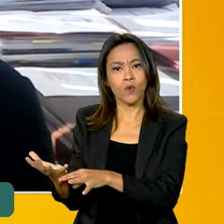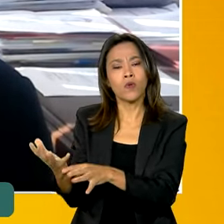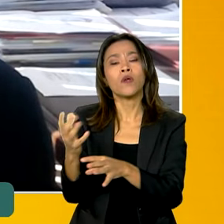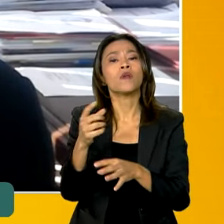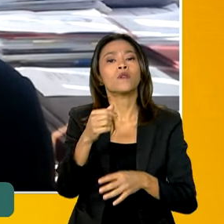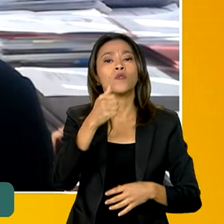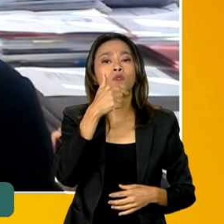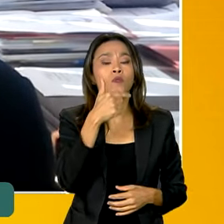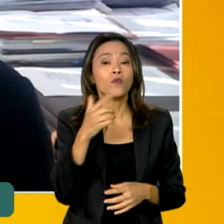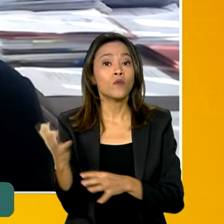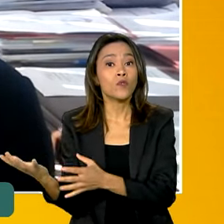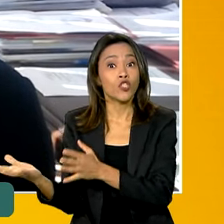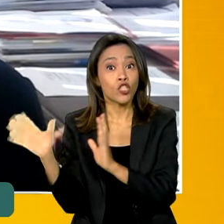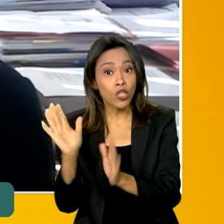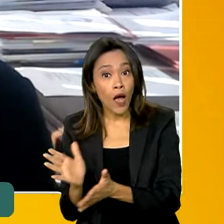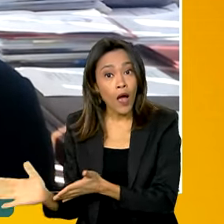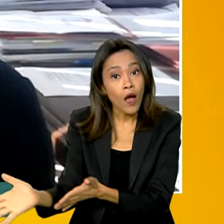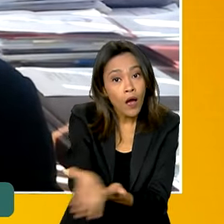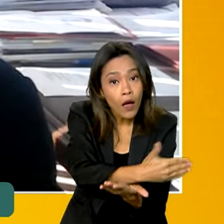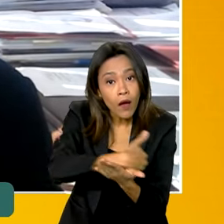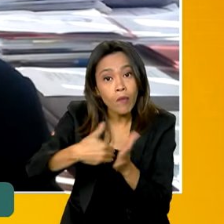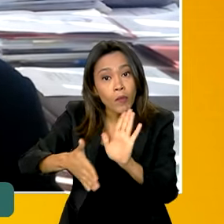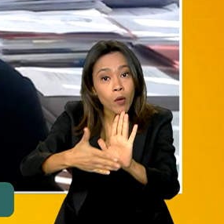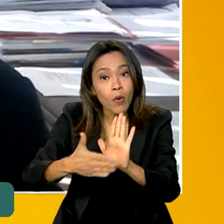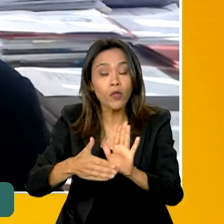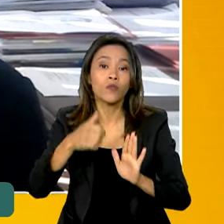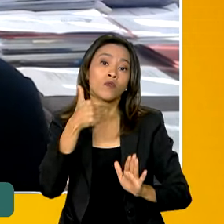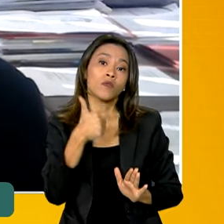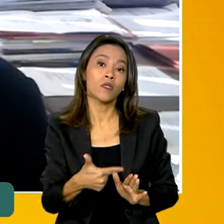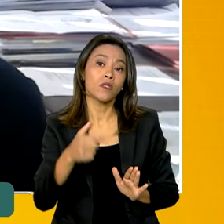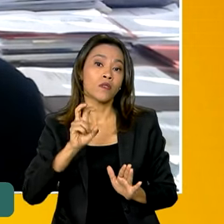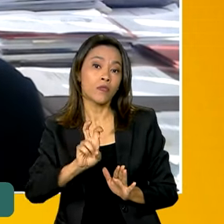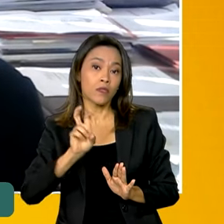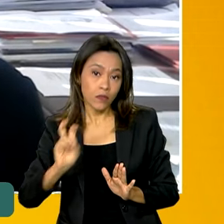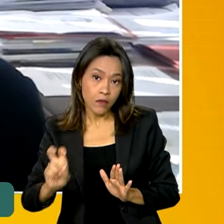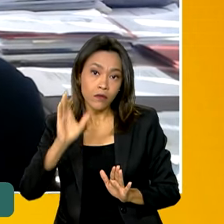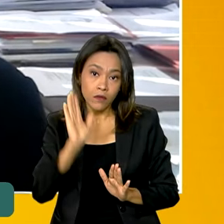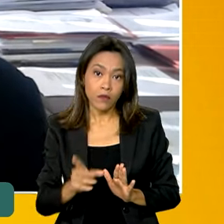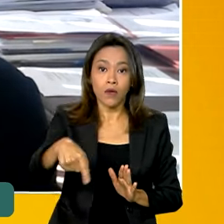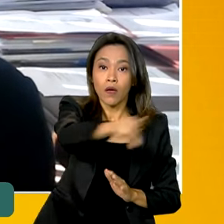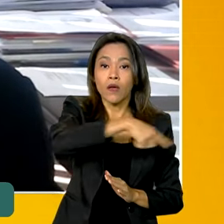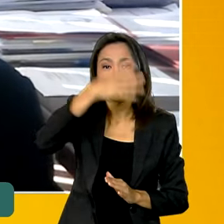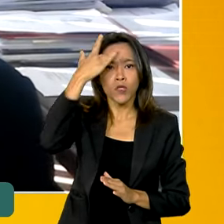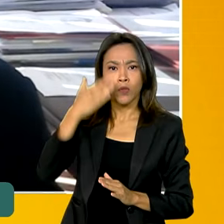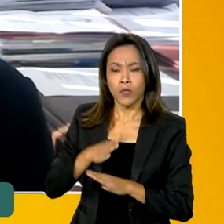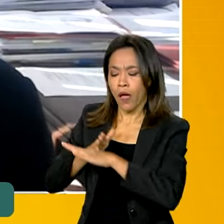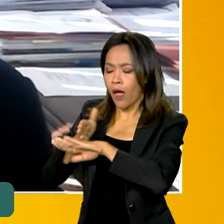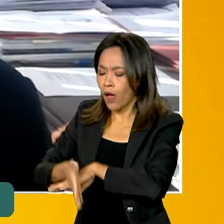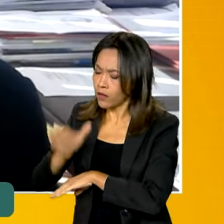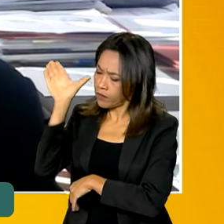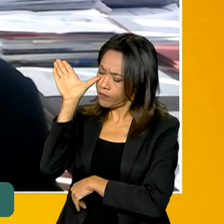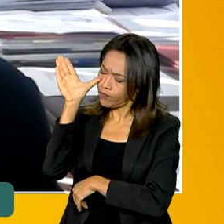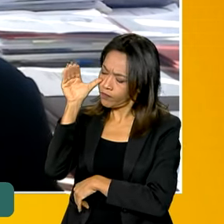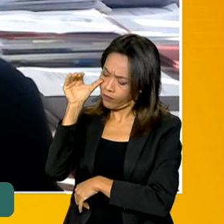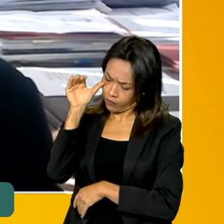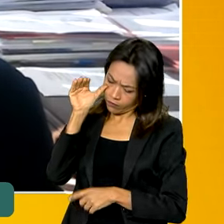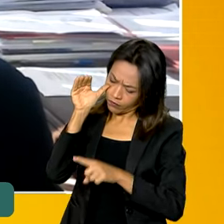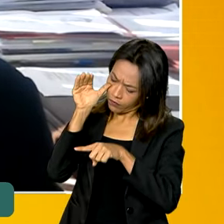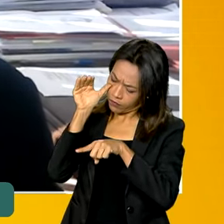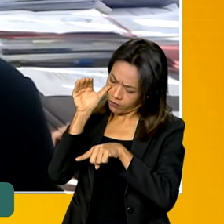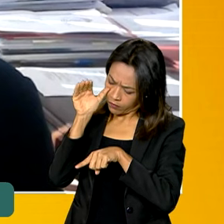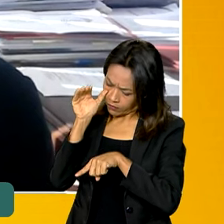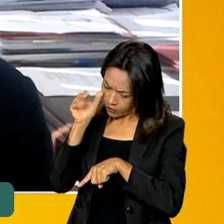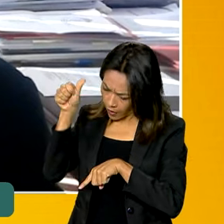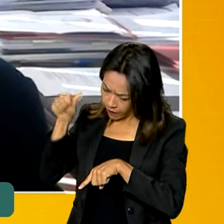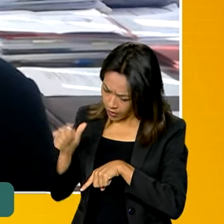propostas apresentadas. Então, as pessoas entram, analisam as propostas, elas